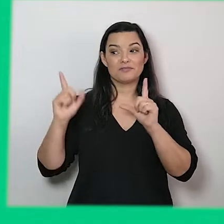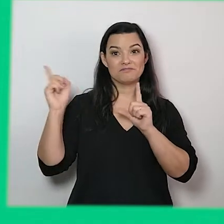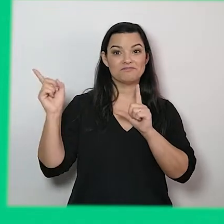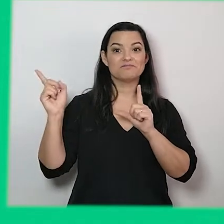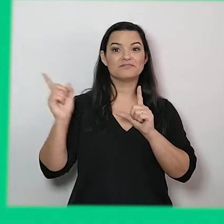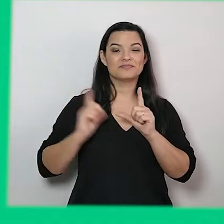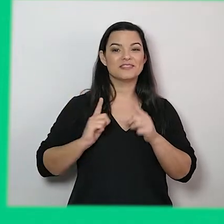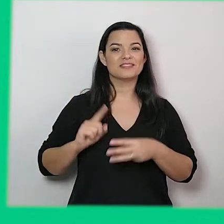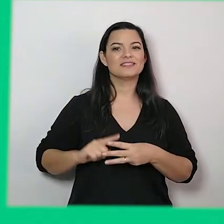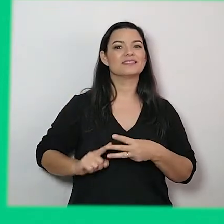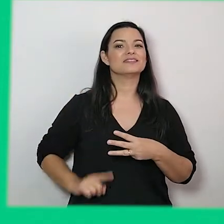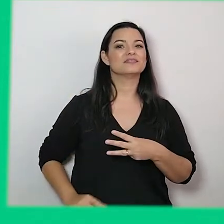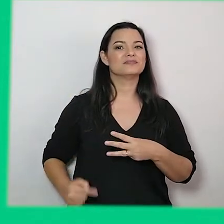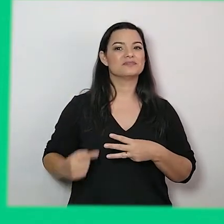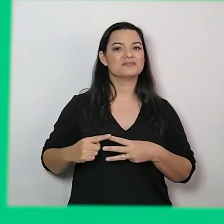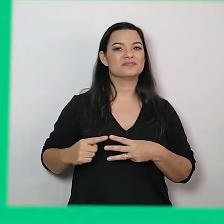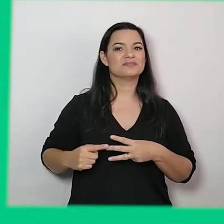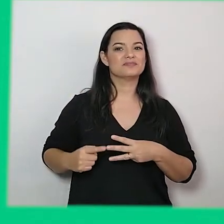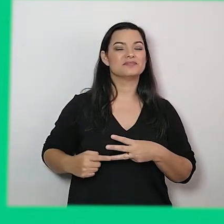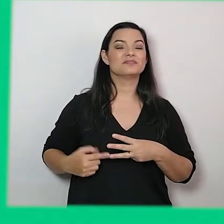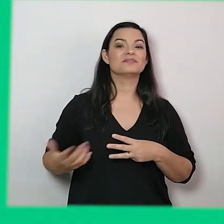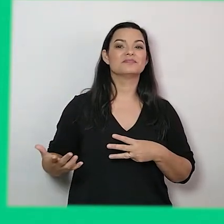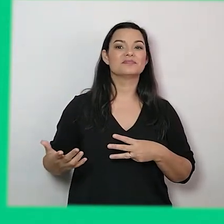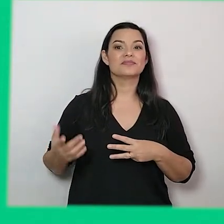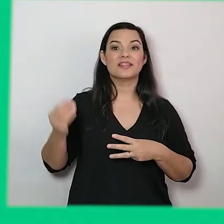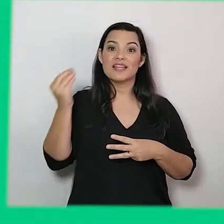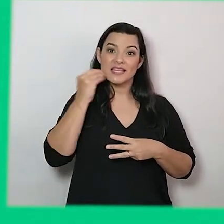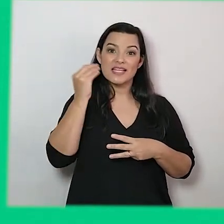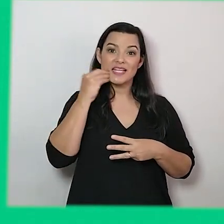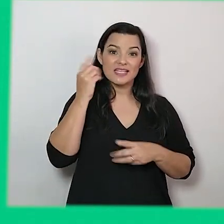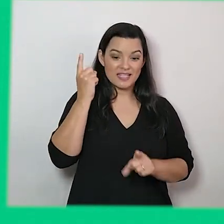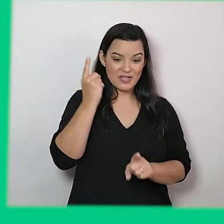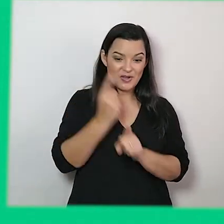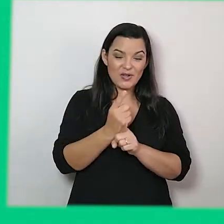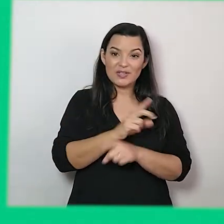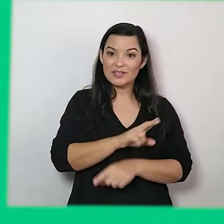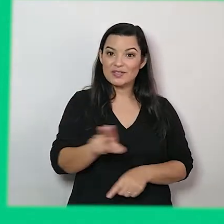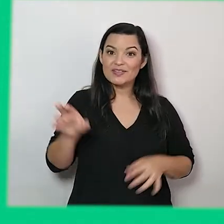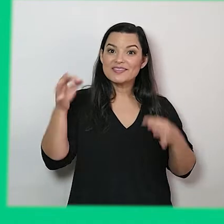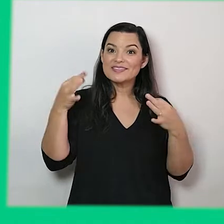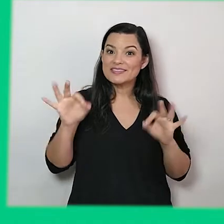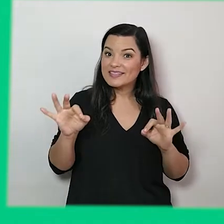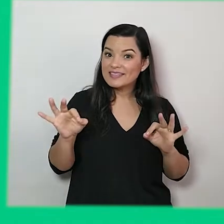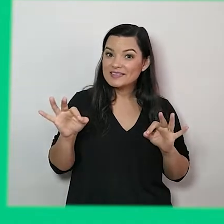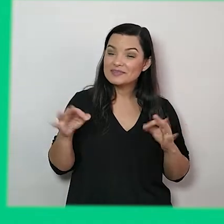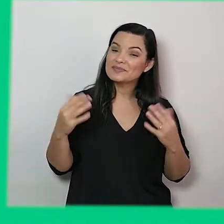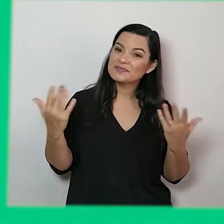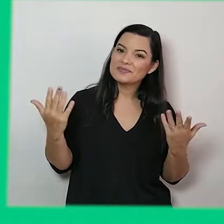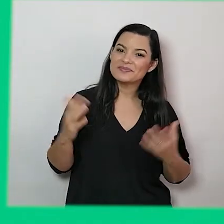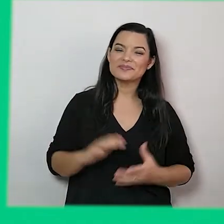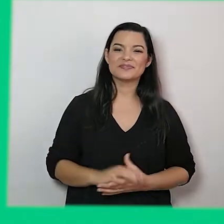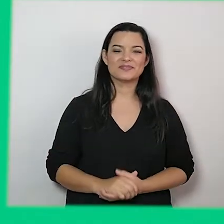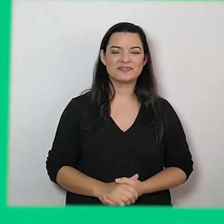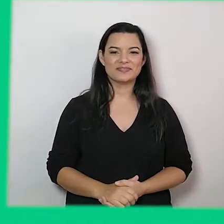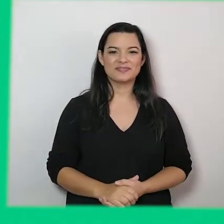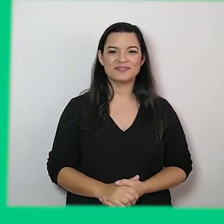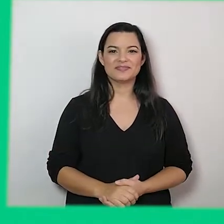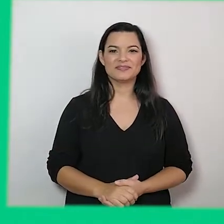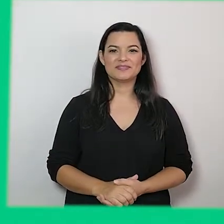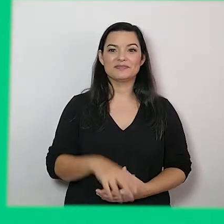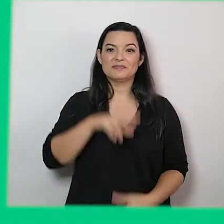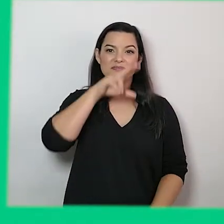alternativas. Tente encontrar onde está escrito patinho